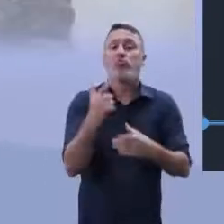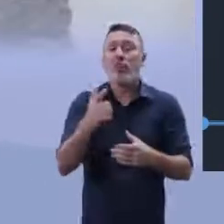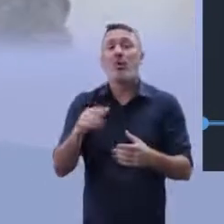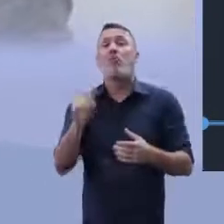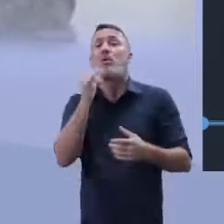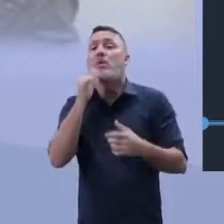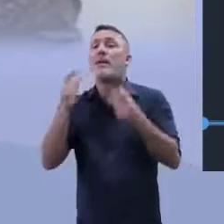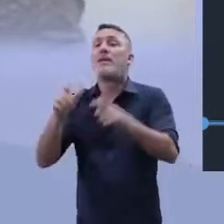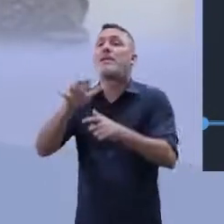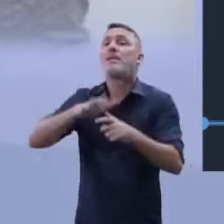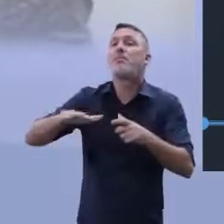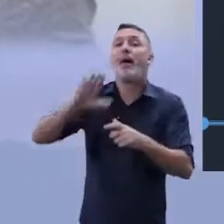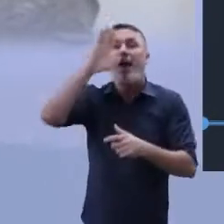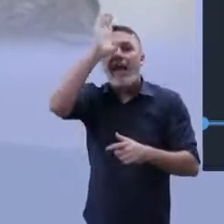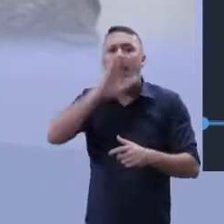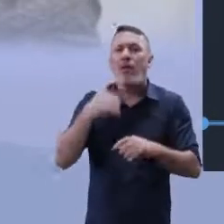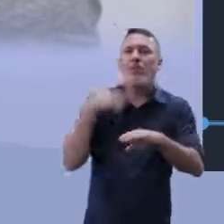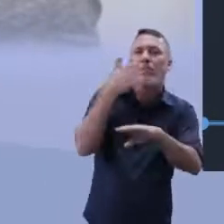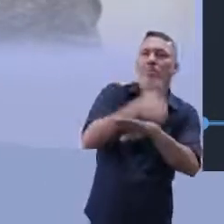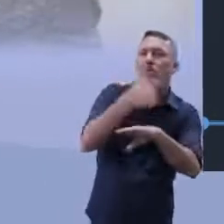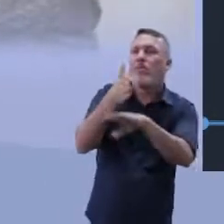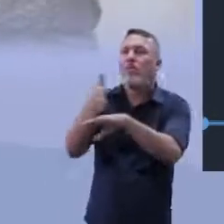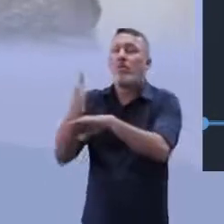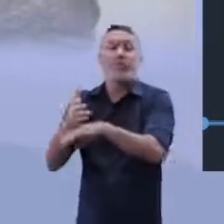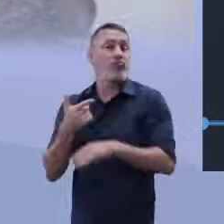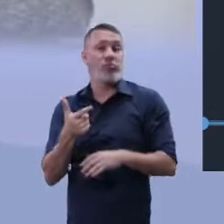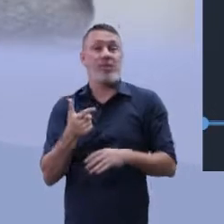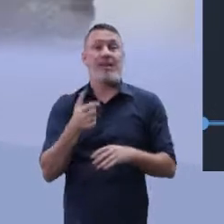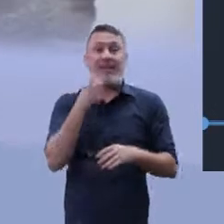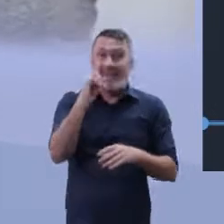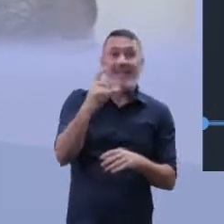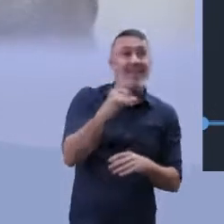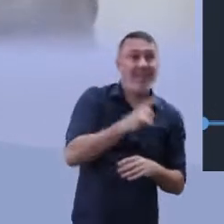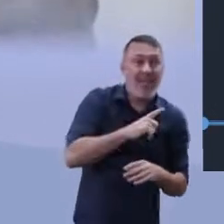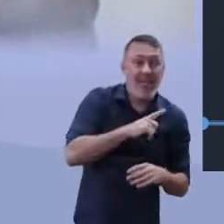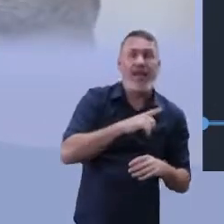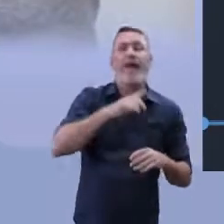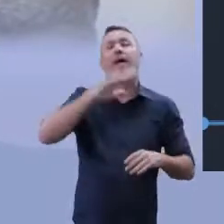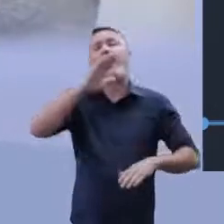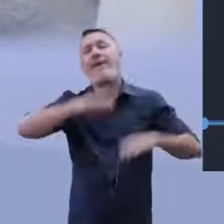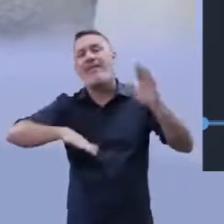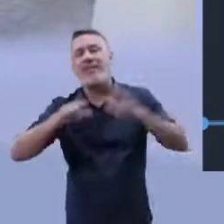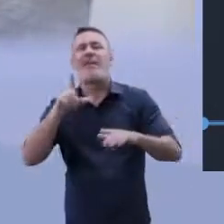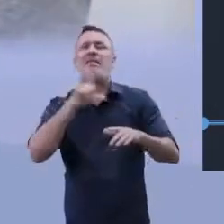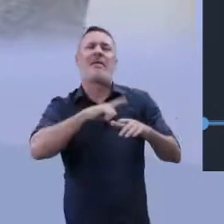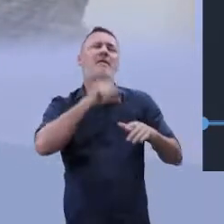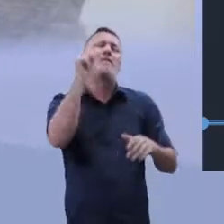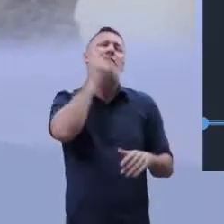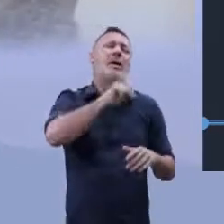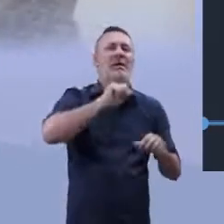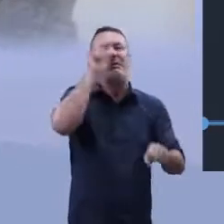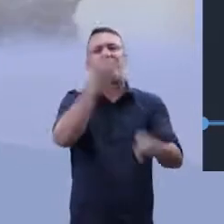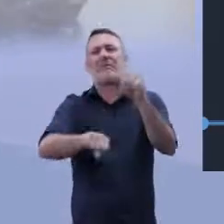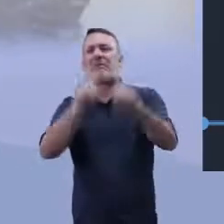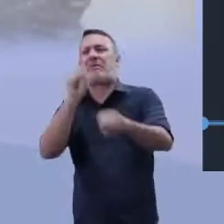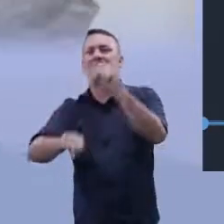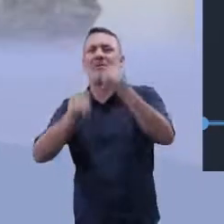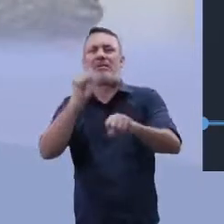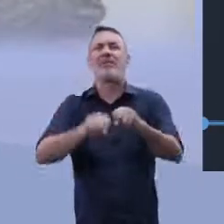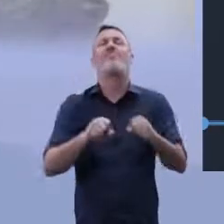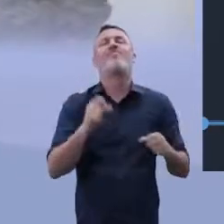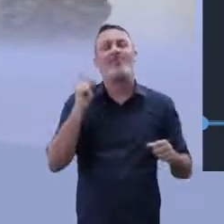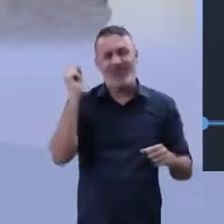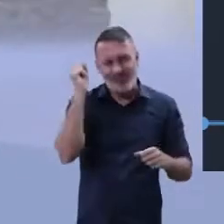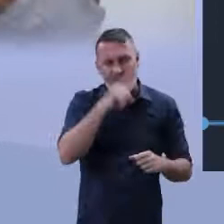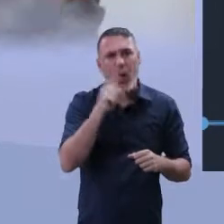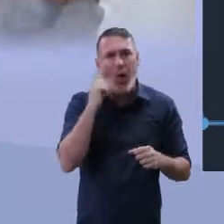espaço gratuito, não espaço suficiente para realizar. E quando tem, infelizmente, nós temos aquela questão do vandalismo, tem todo esse